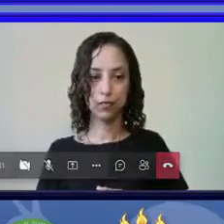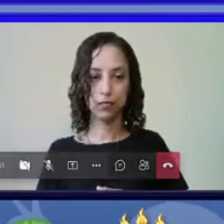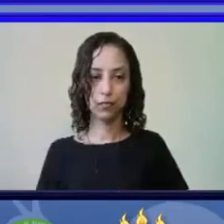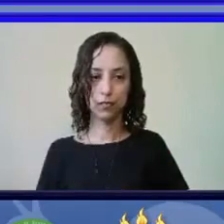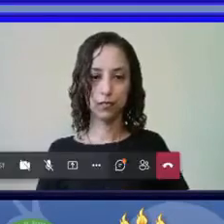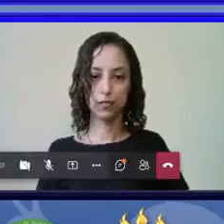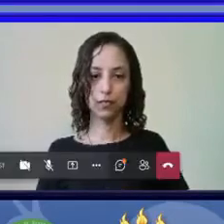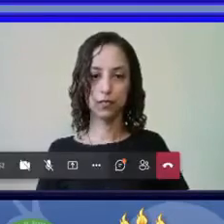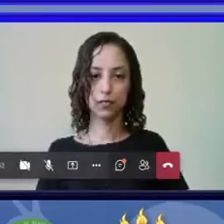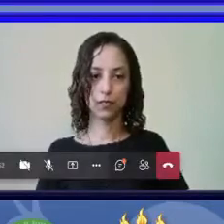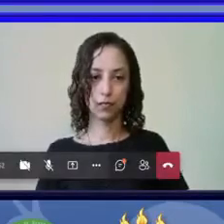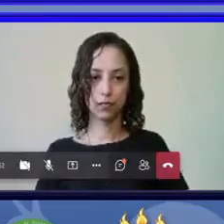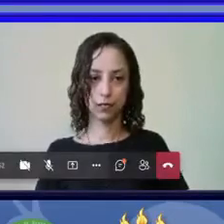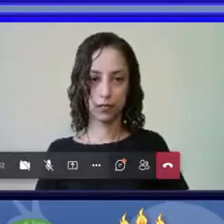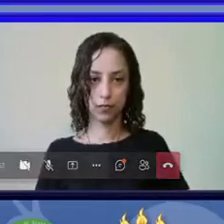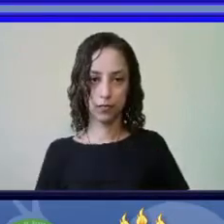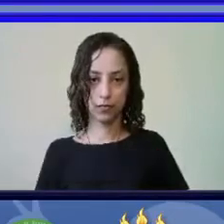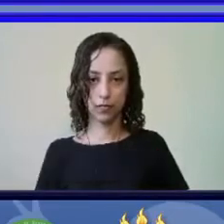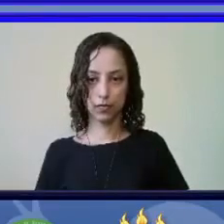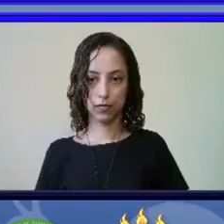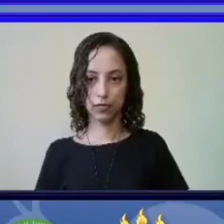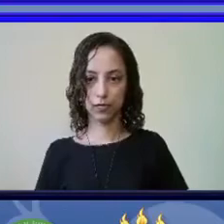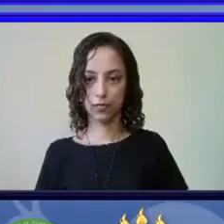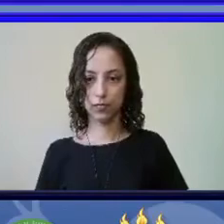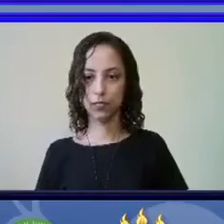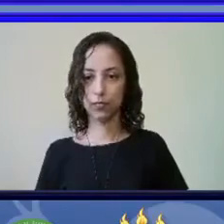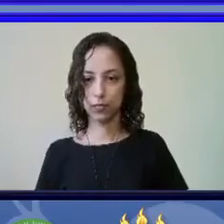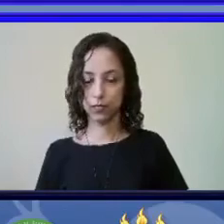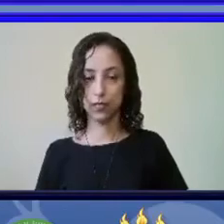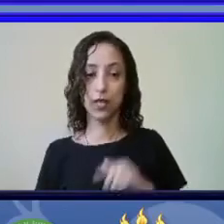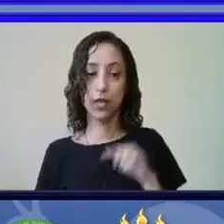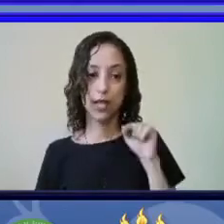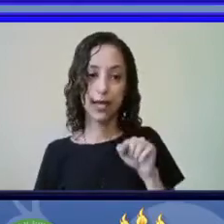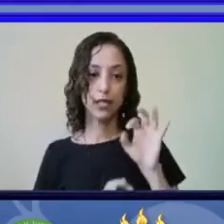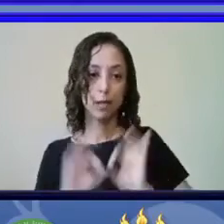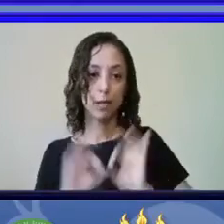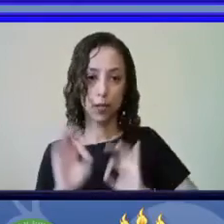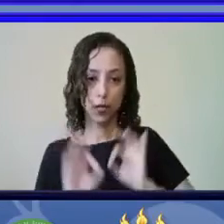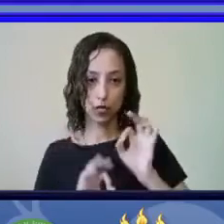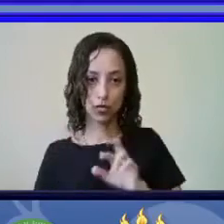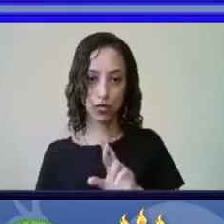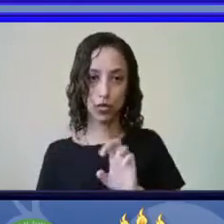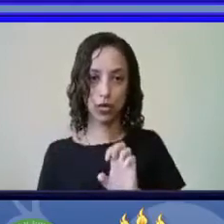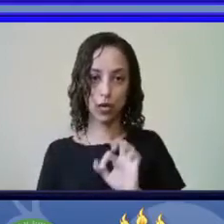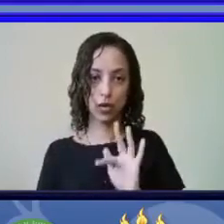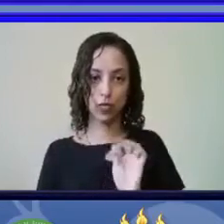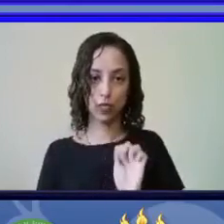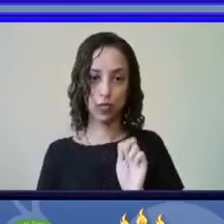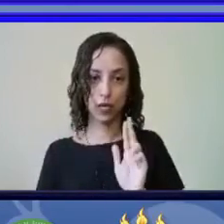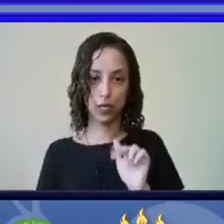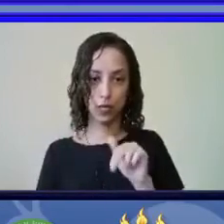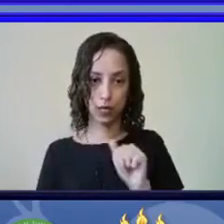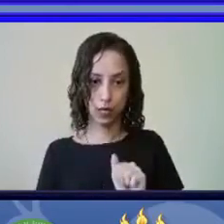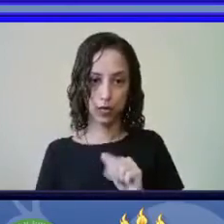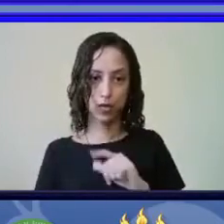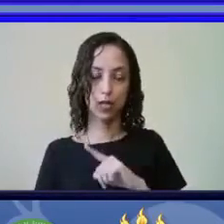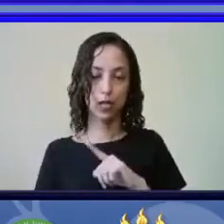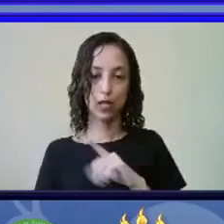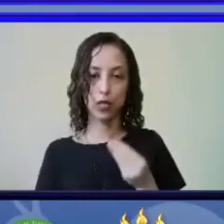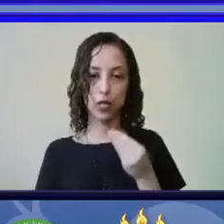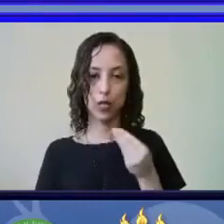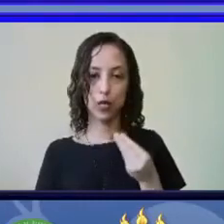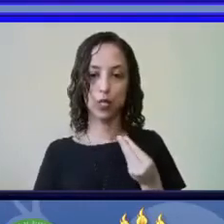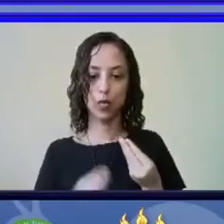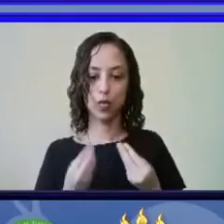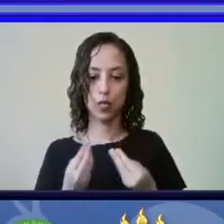Então, o programa Refauna, ele envolve uma interface